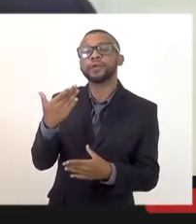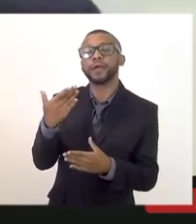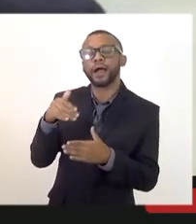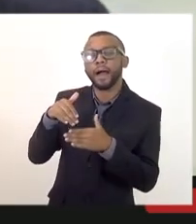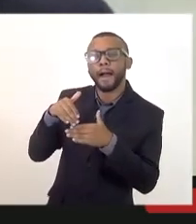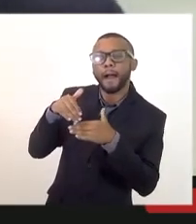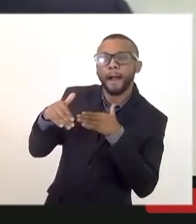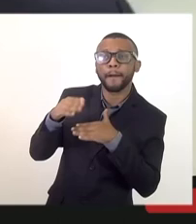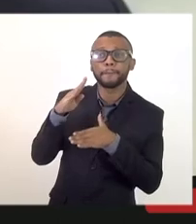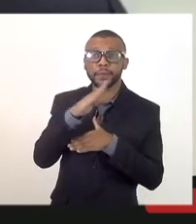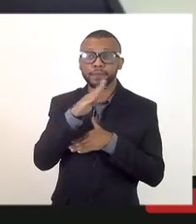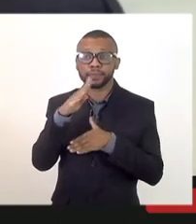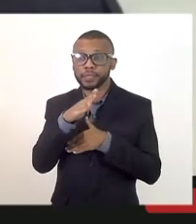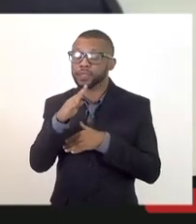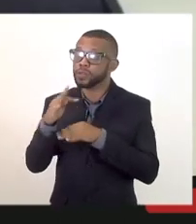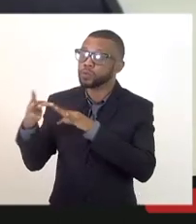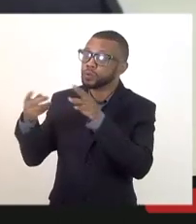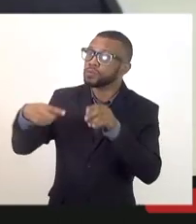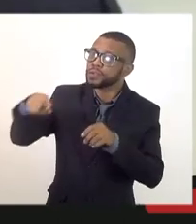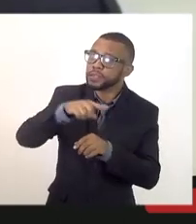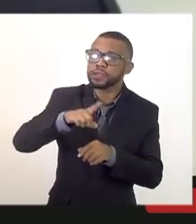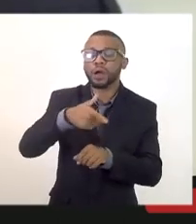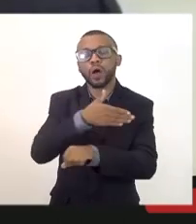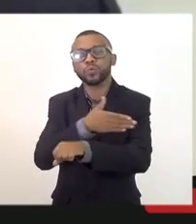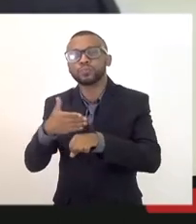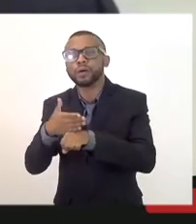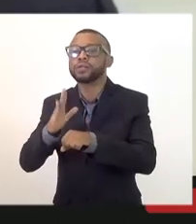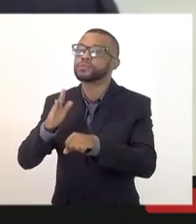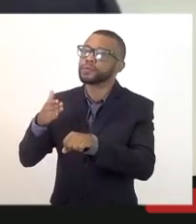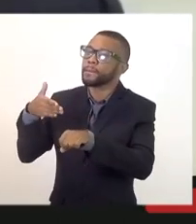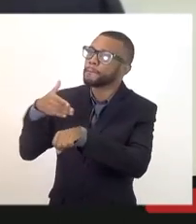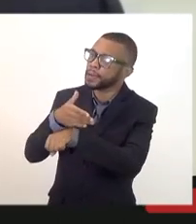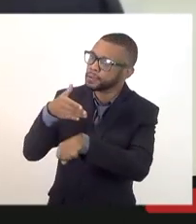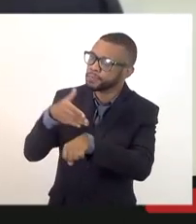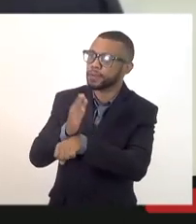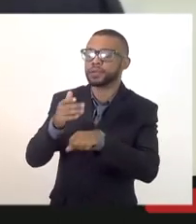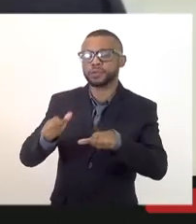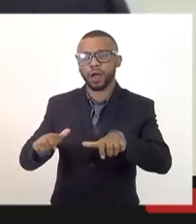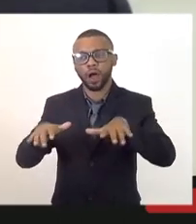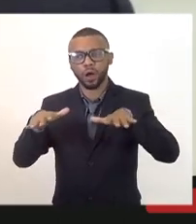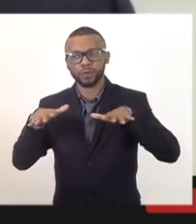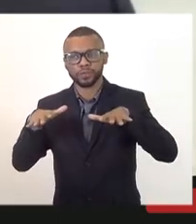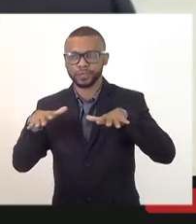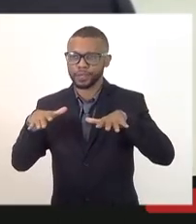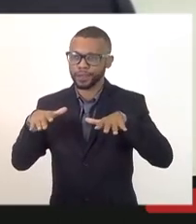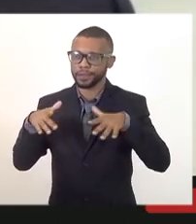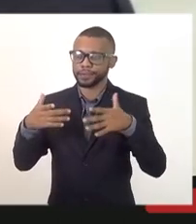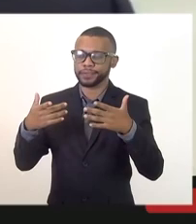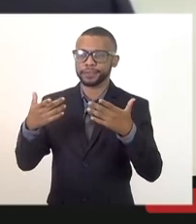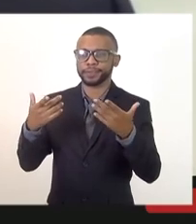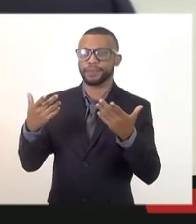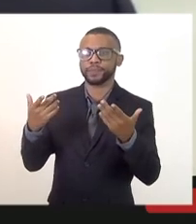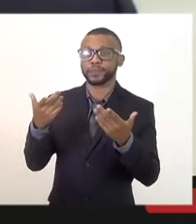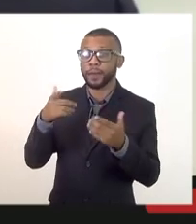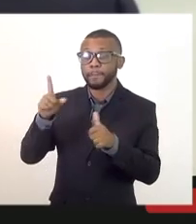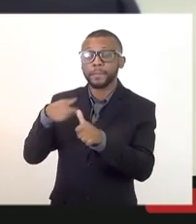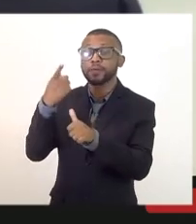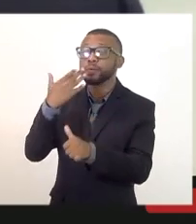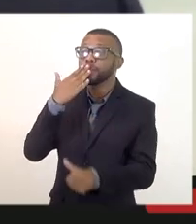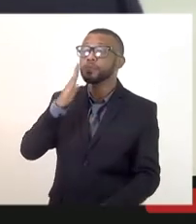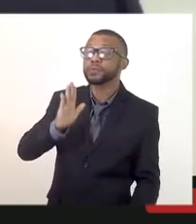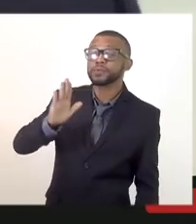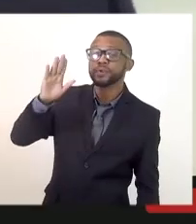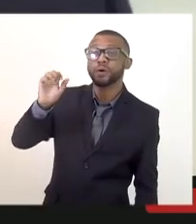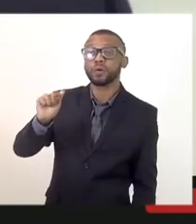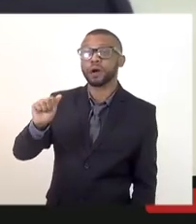participar de audiência pública então vou passar a palavra ao Alan que foi o primeiro a se manifestar aqui